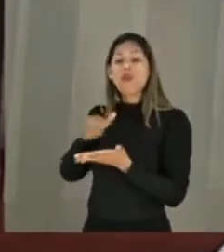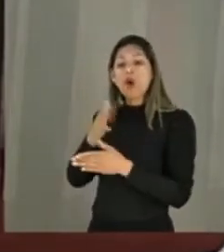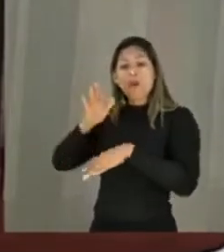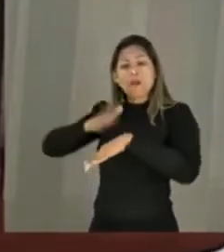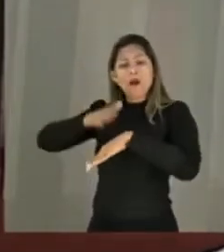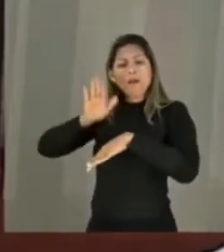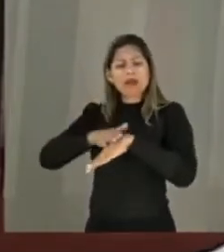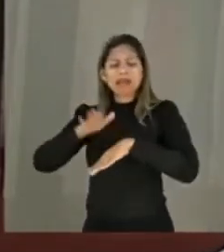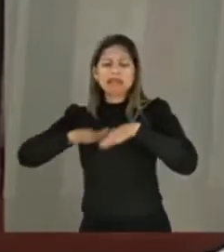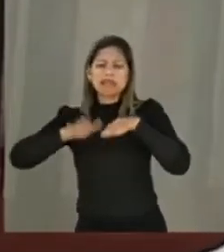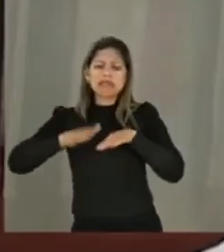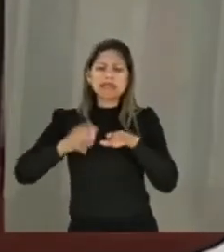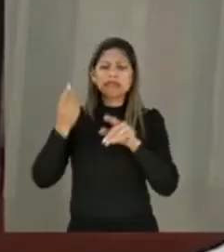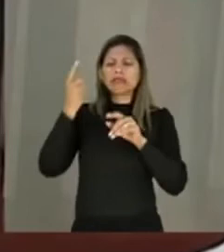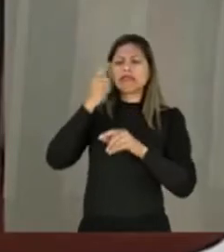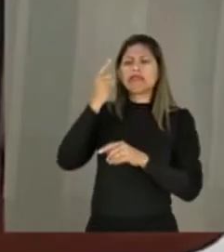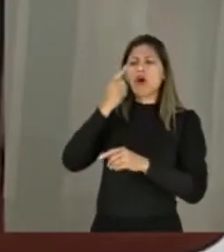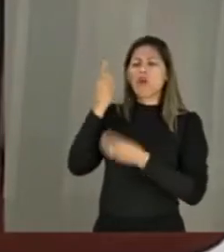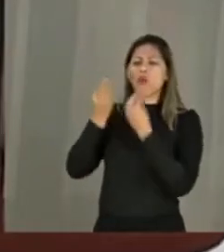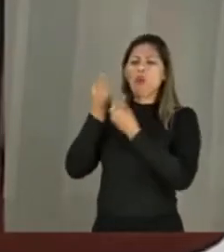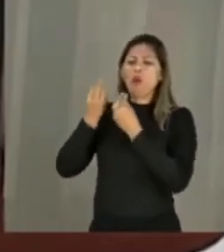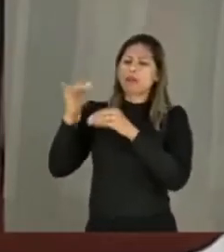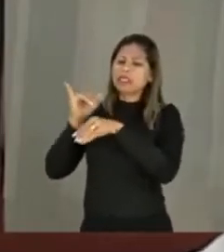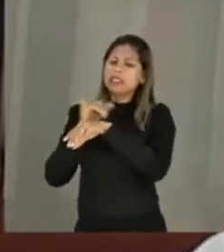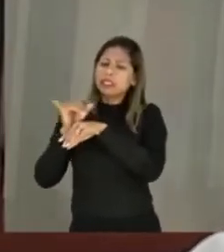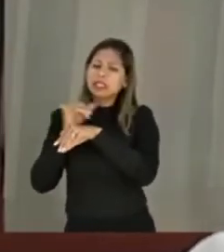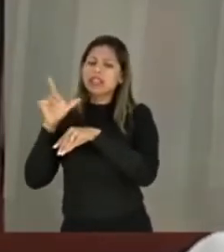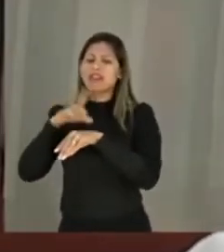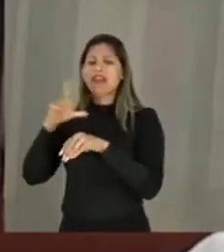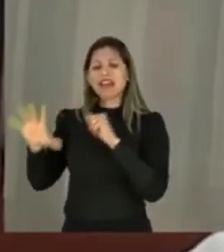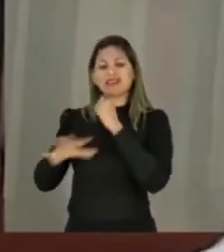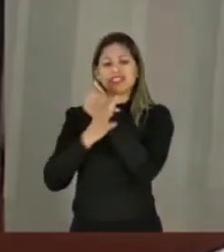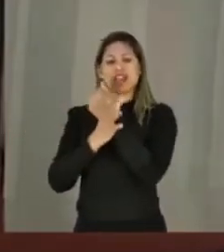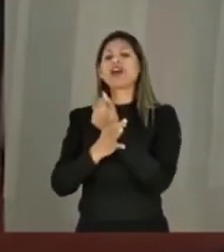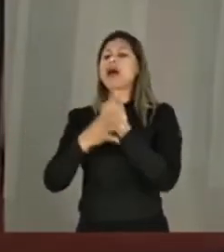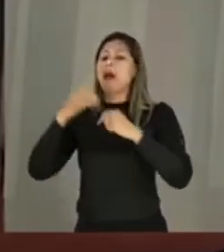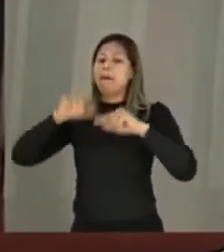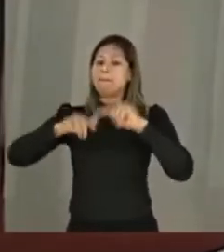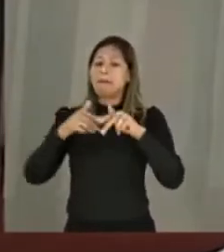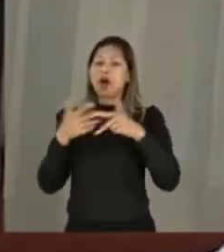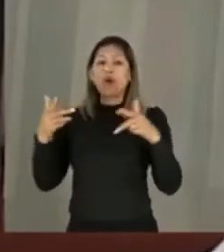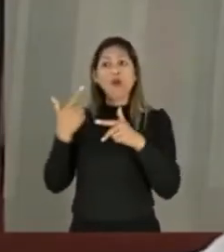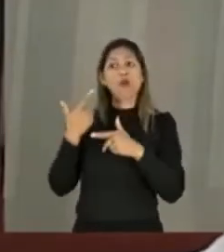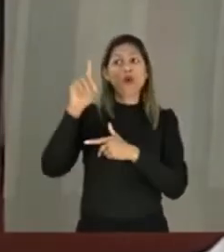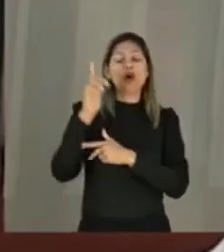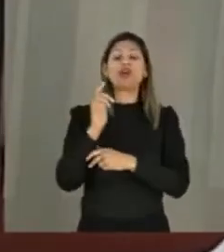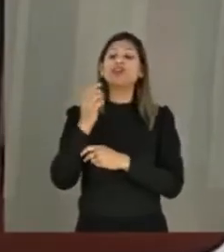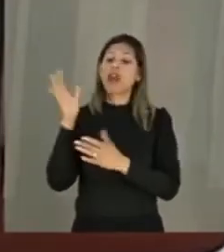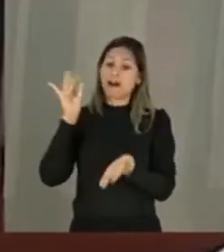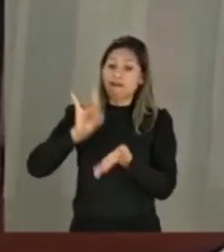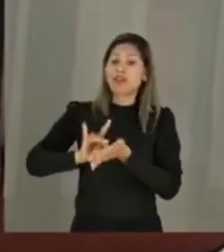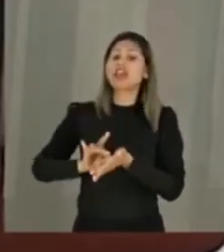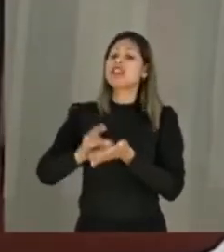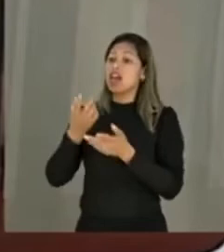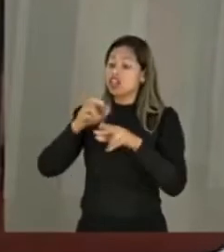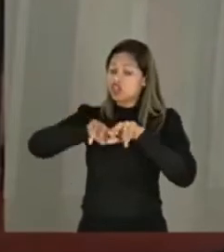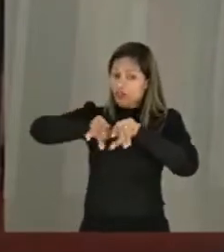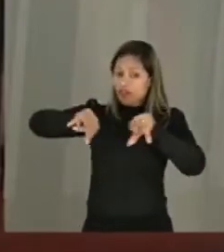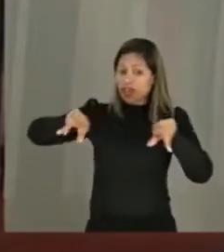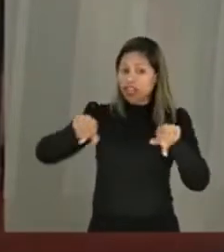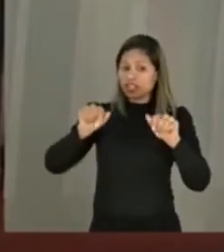de tantas incertezas, como supor, como seguros, itinerários formativos pressupostos a jovens e realidades tão diferentes?